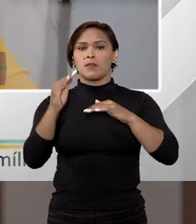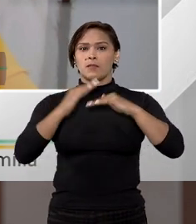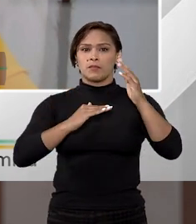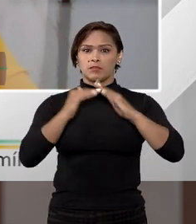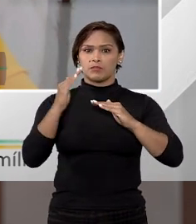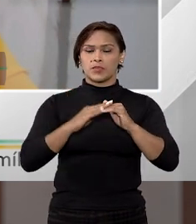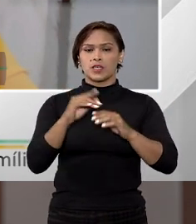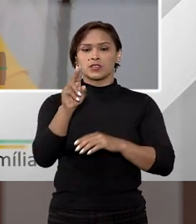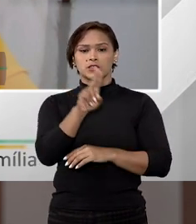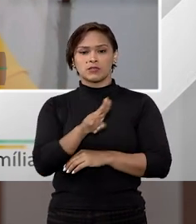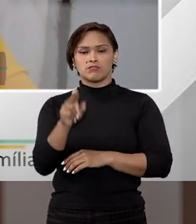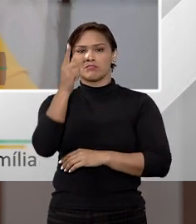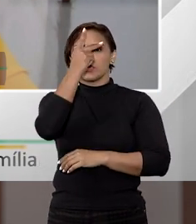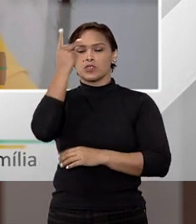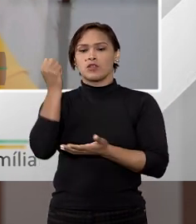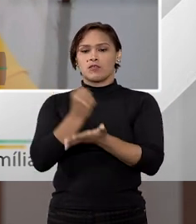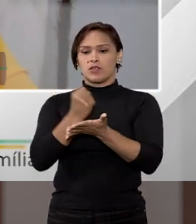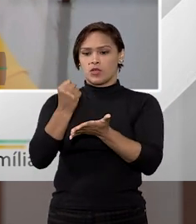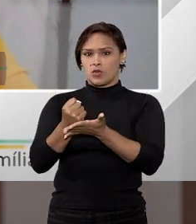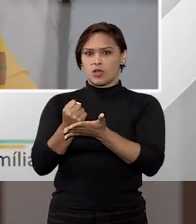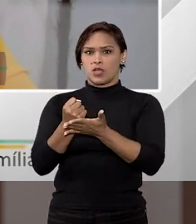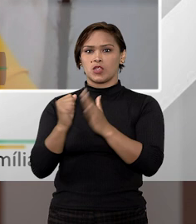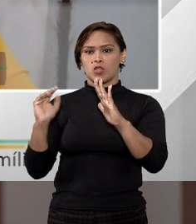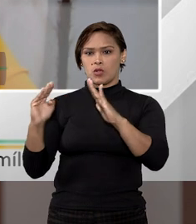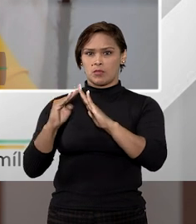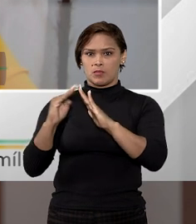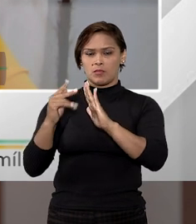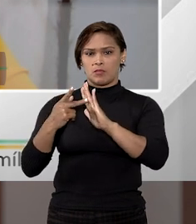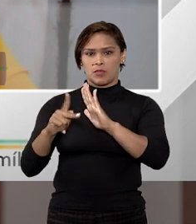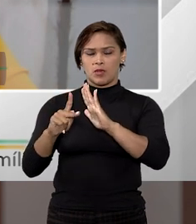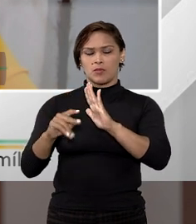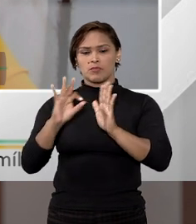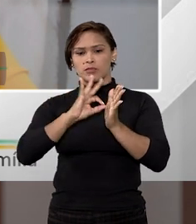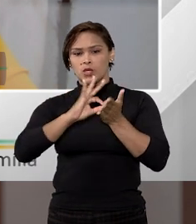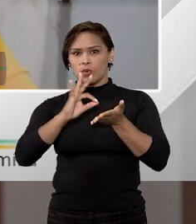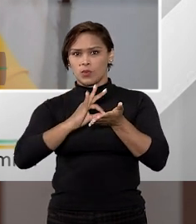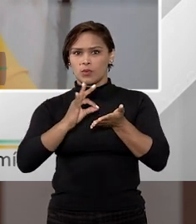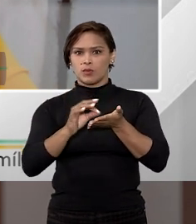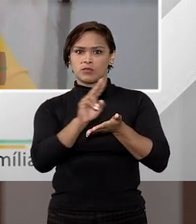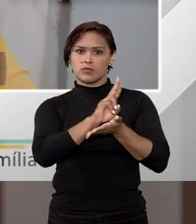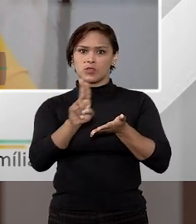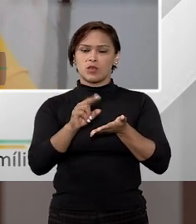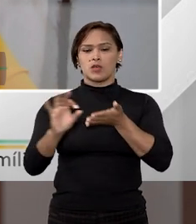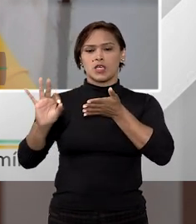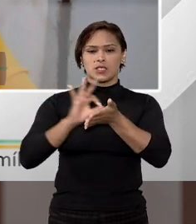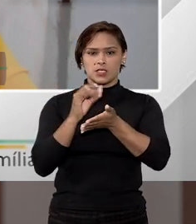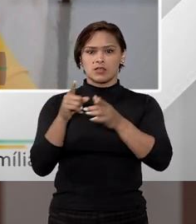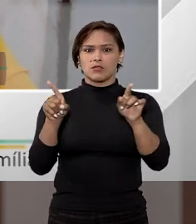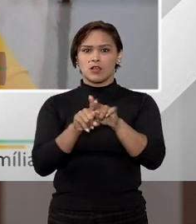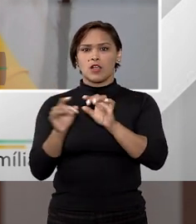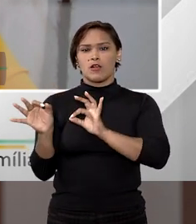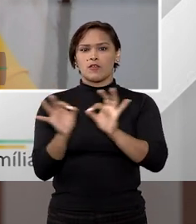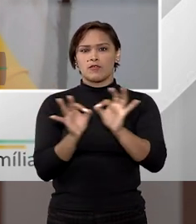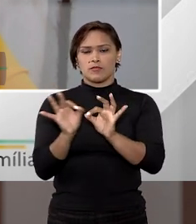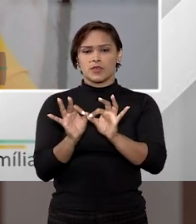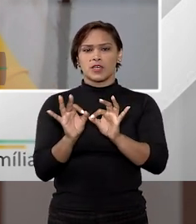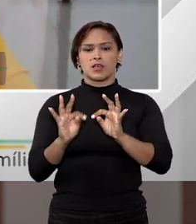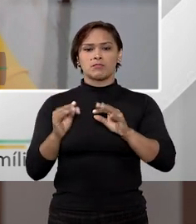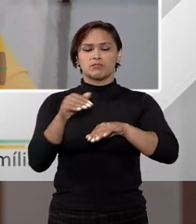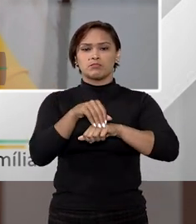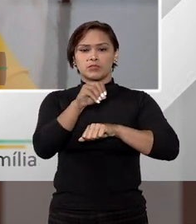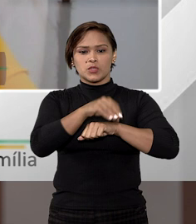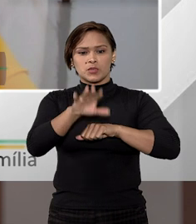prática, a pessoa vai até um cartório de registro de imóveis, indica o bem, um escrivão, por sua vez, fará